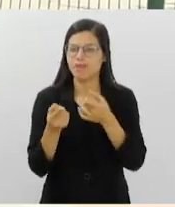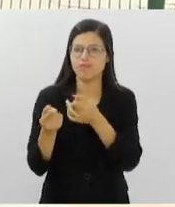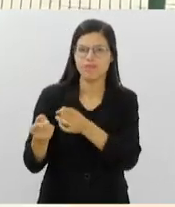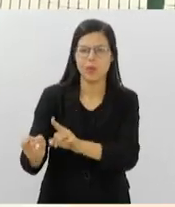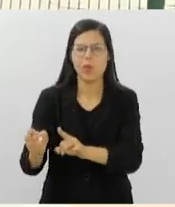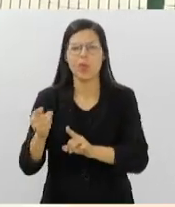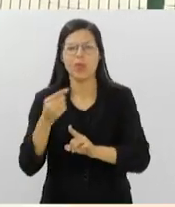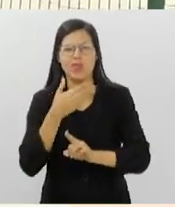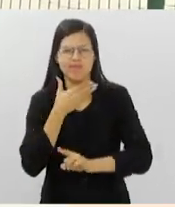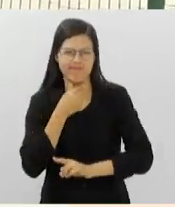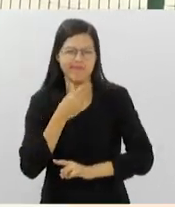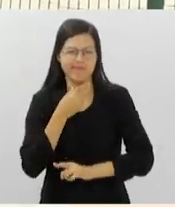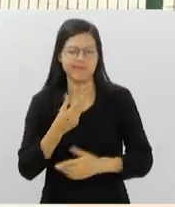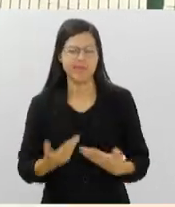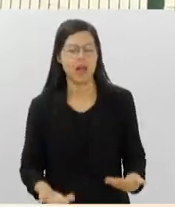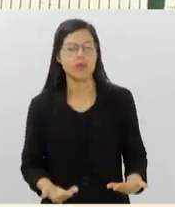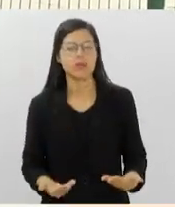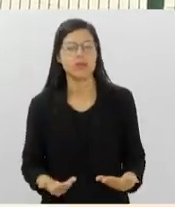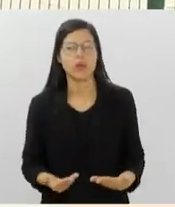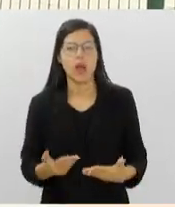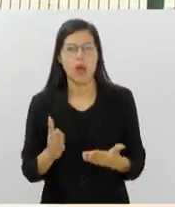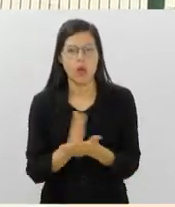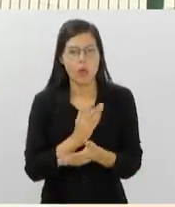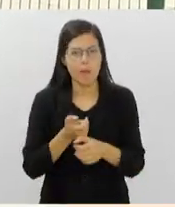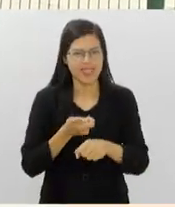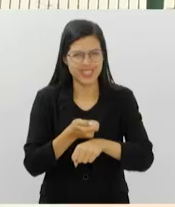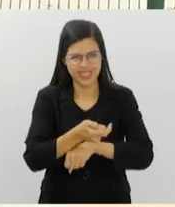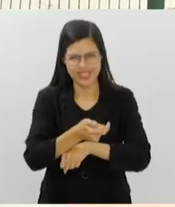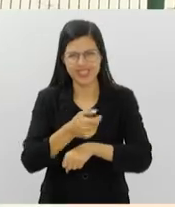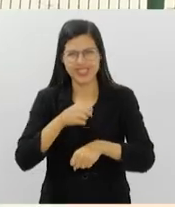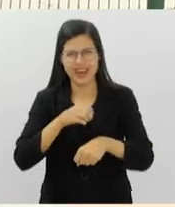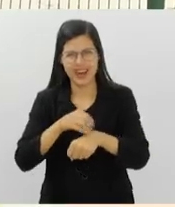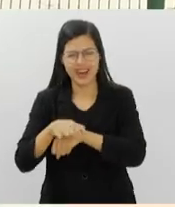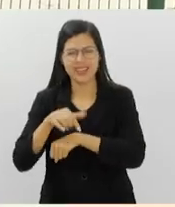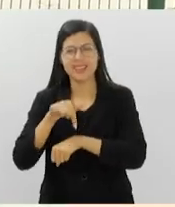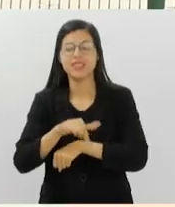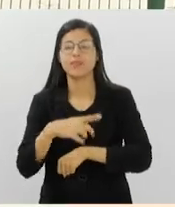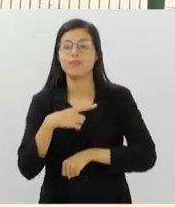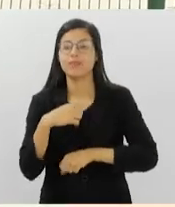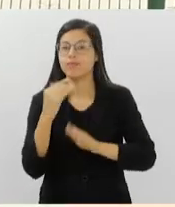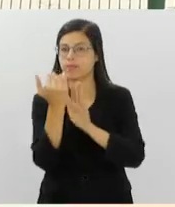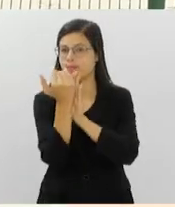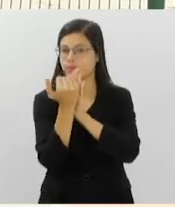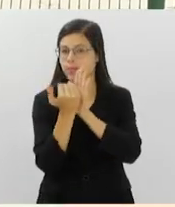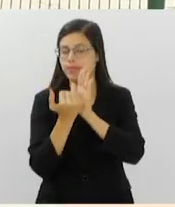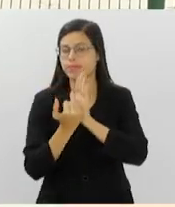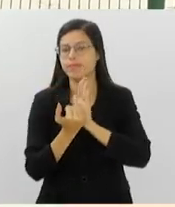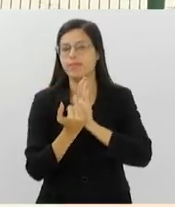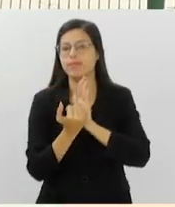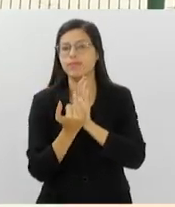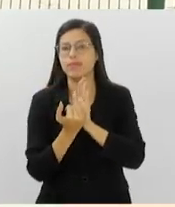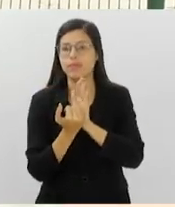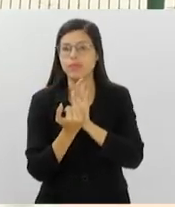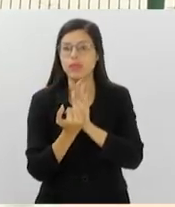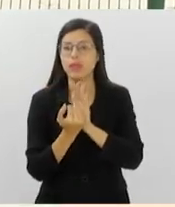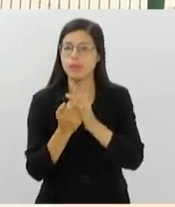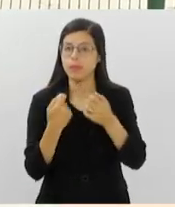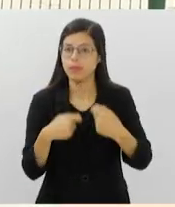combate à desinformação em saúde. Então, algumas dicas foram trazidas ali, entre elas a necessidade que existe